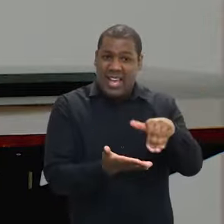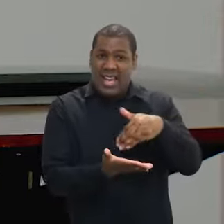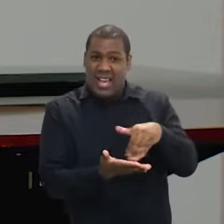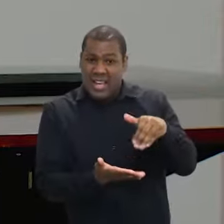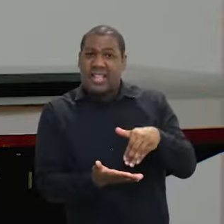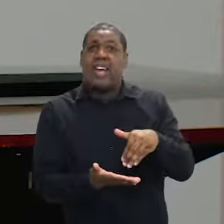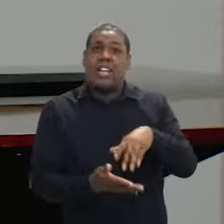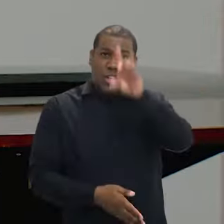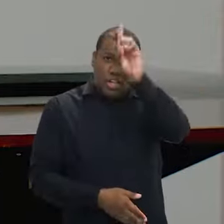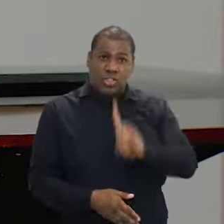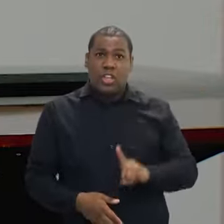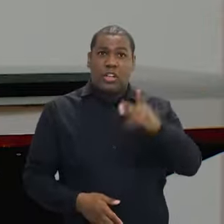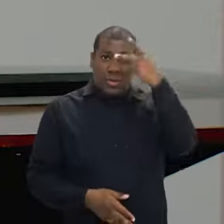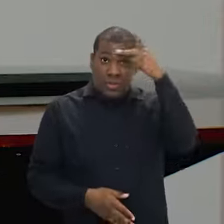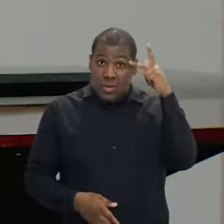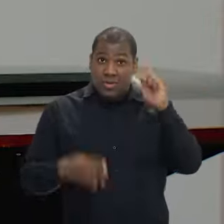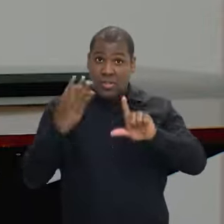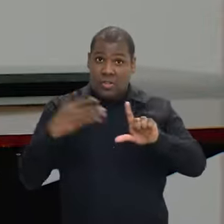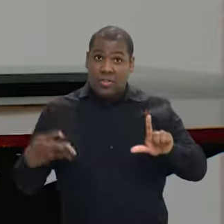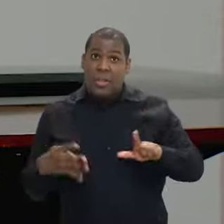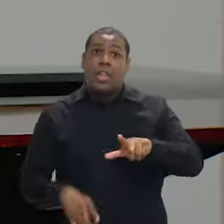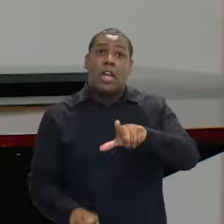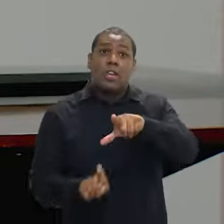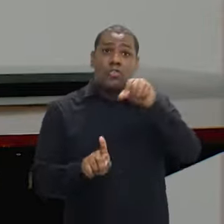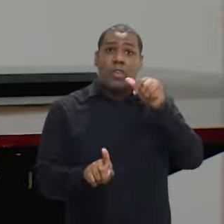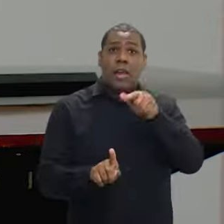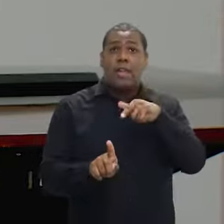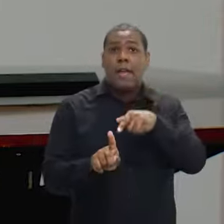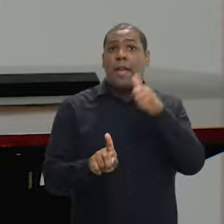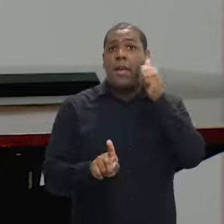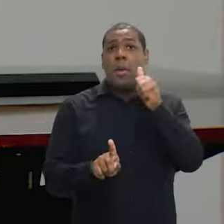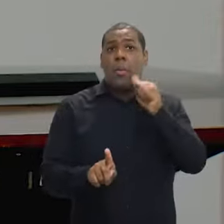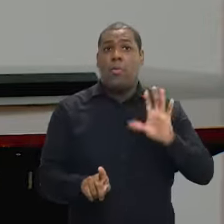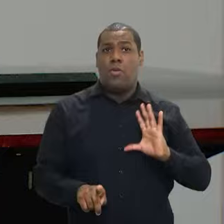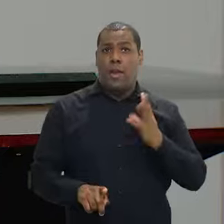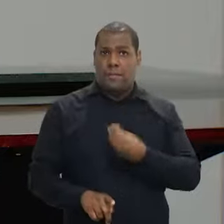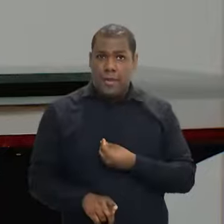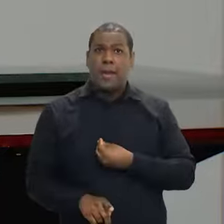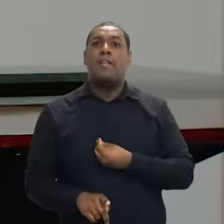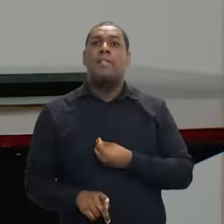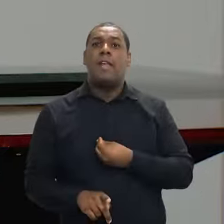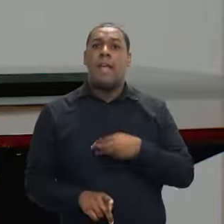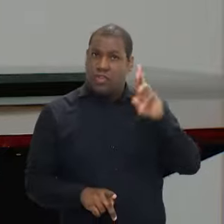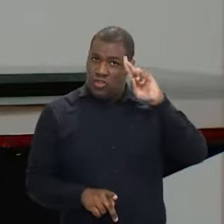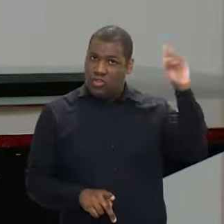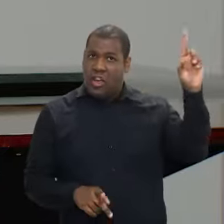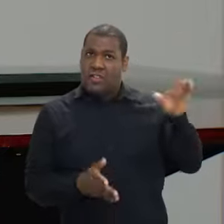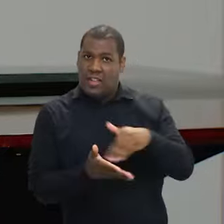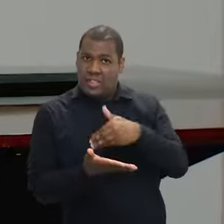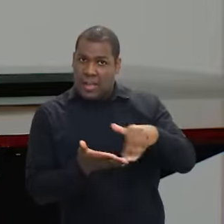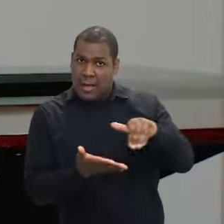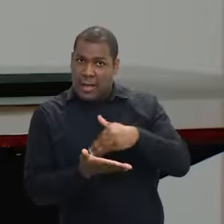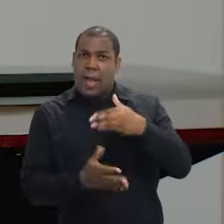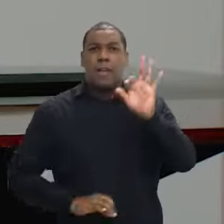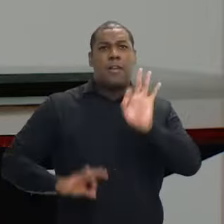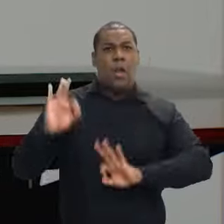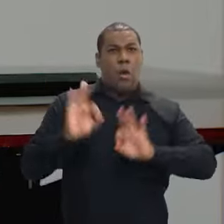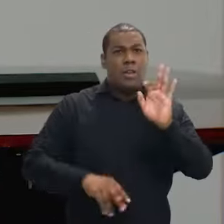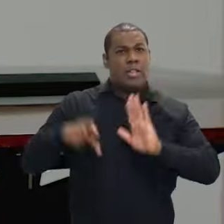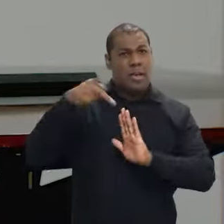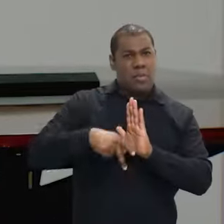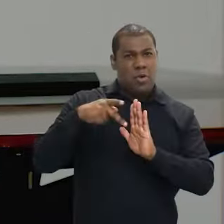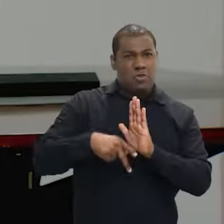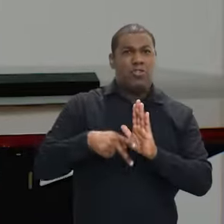Ra, uma mulher trans, que tem uma experiência política incrível e tem feito muitos projetos e programas super